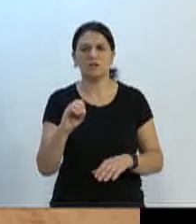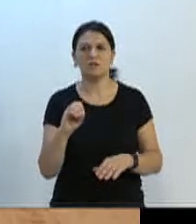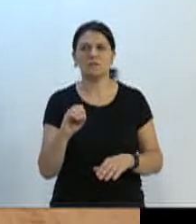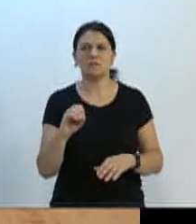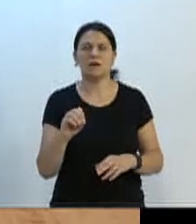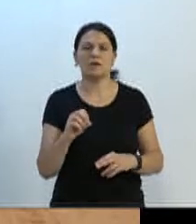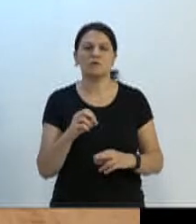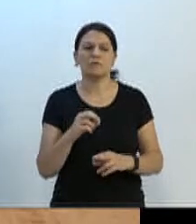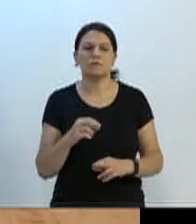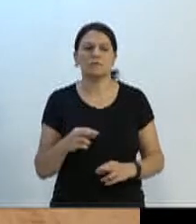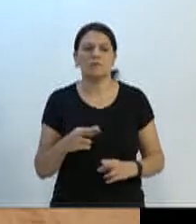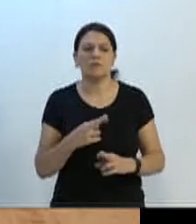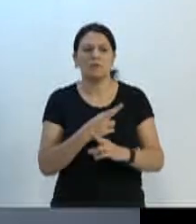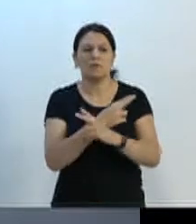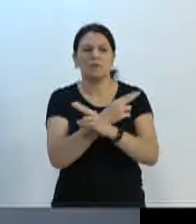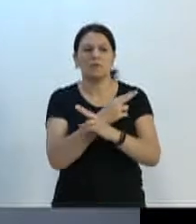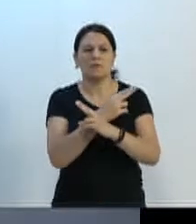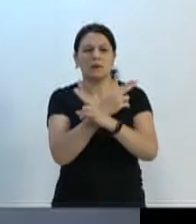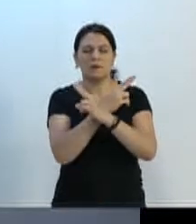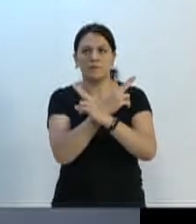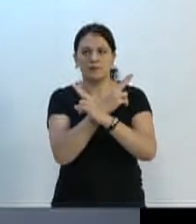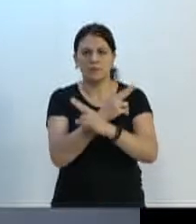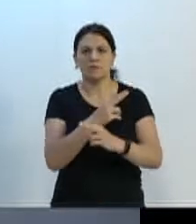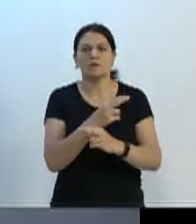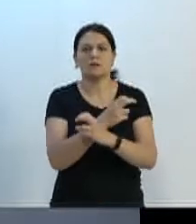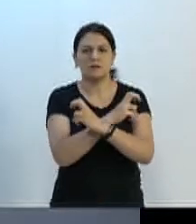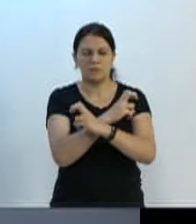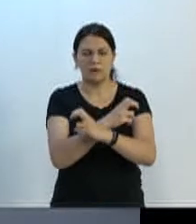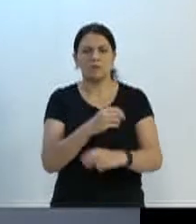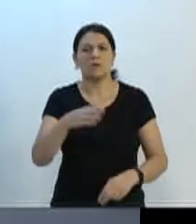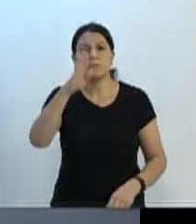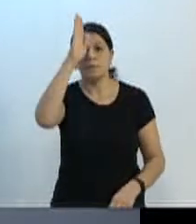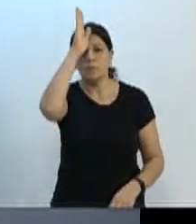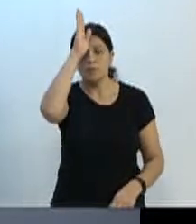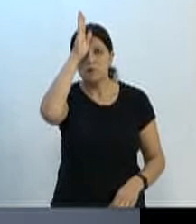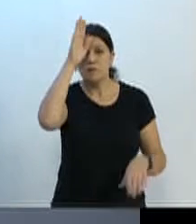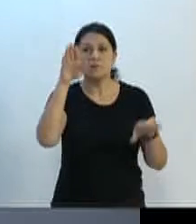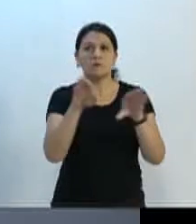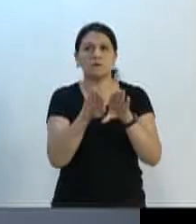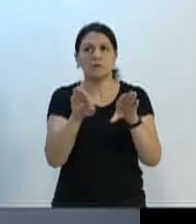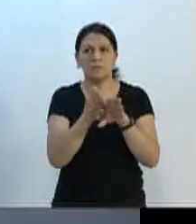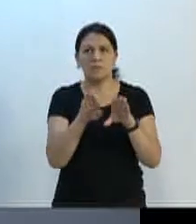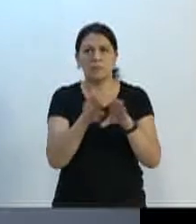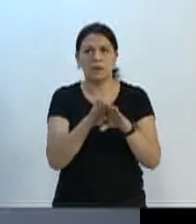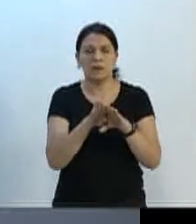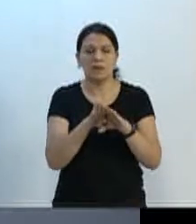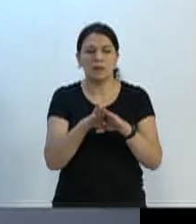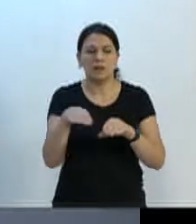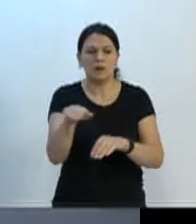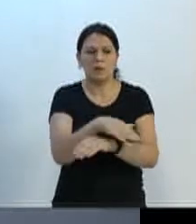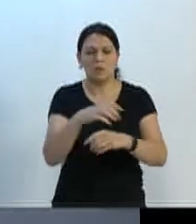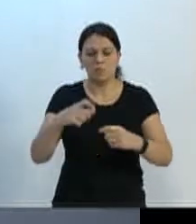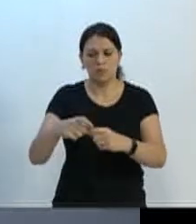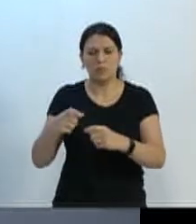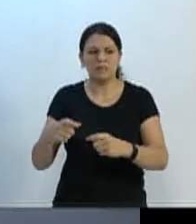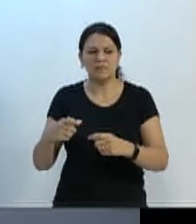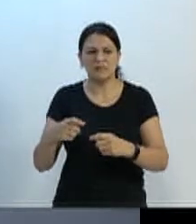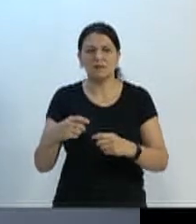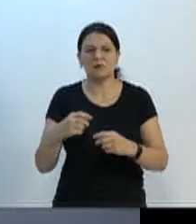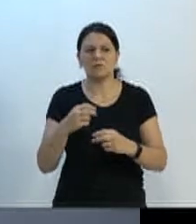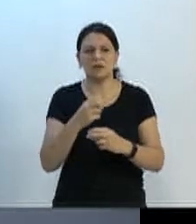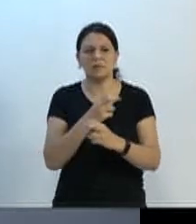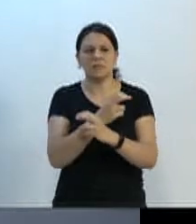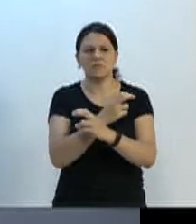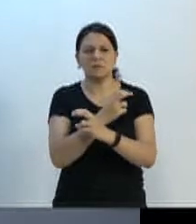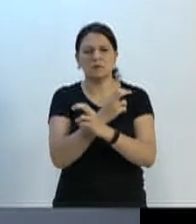Curt Link, no Badenford, tapa-buracos também na Rua Rosário Maurer, lá em Terço Salto, e entre